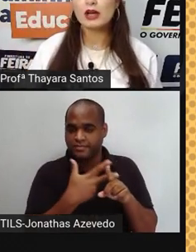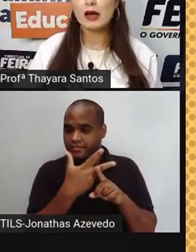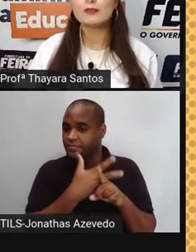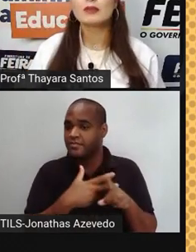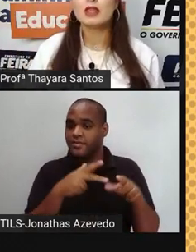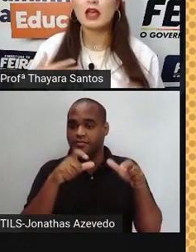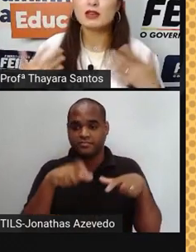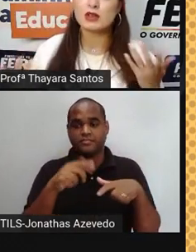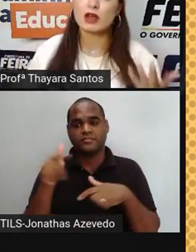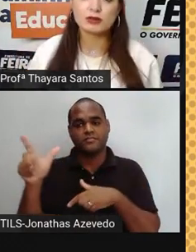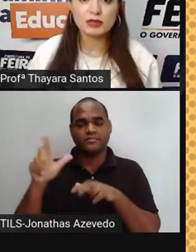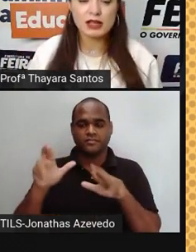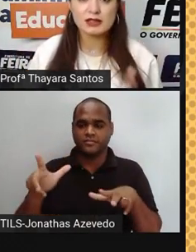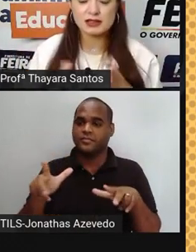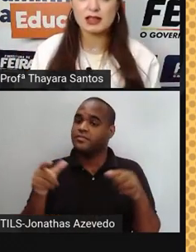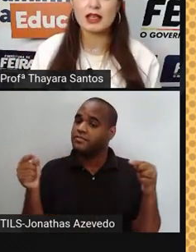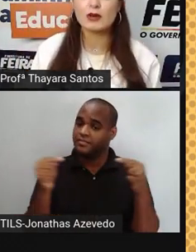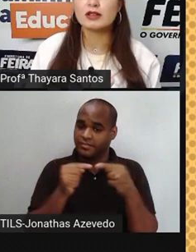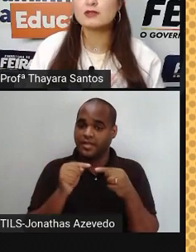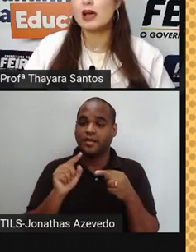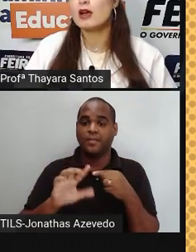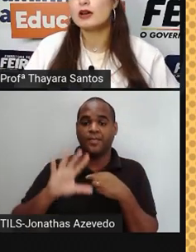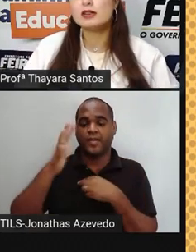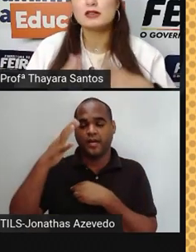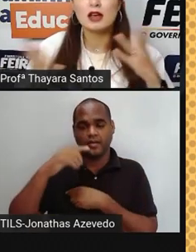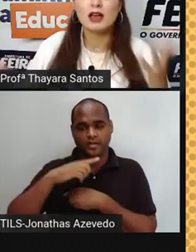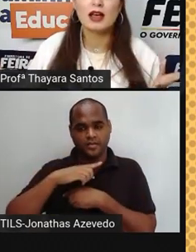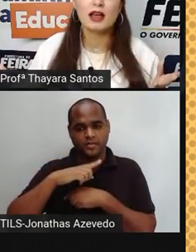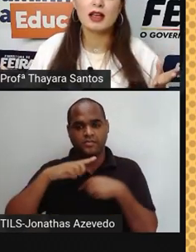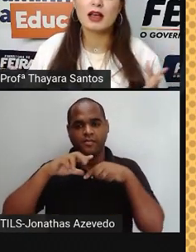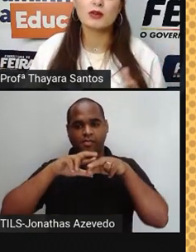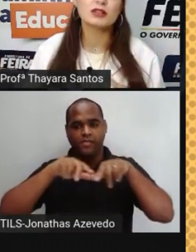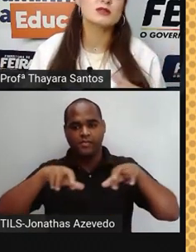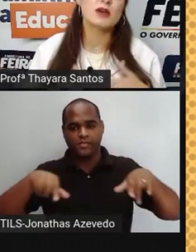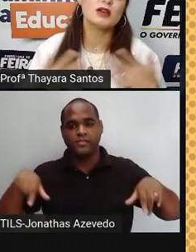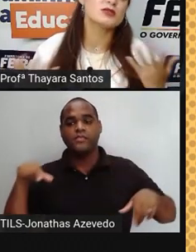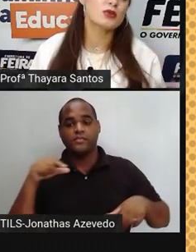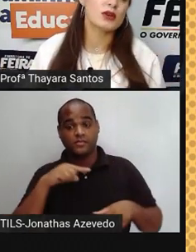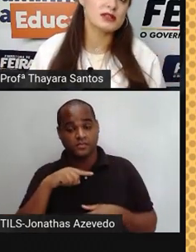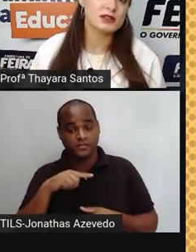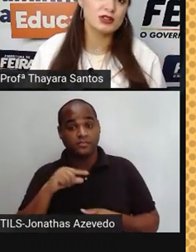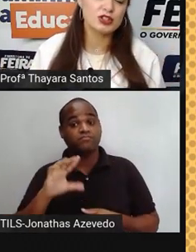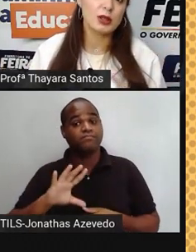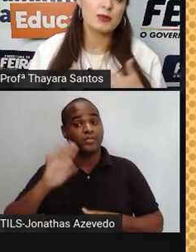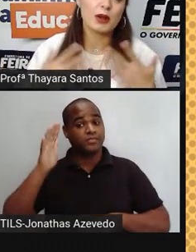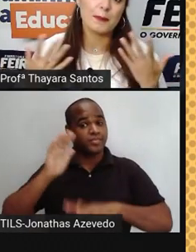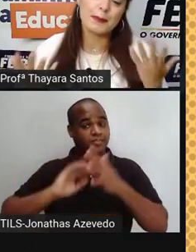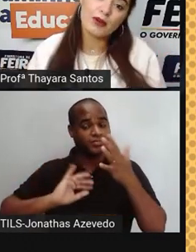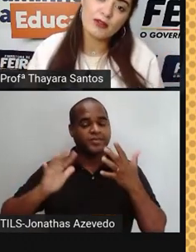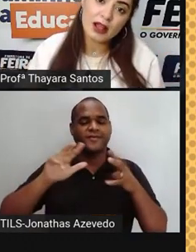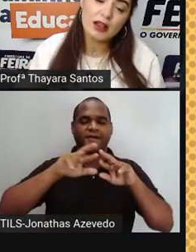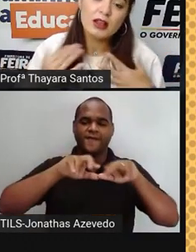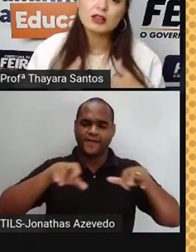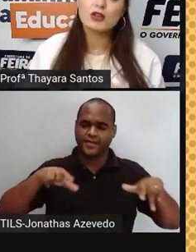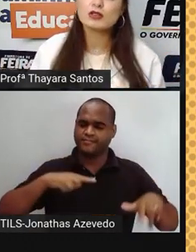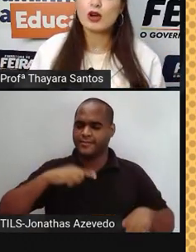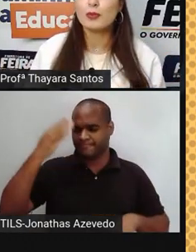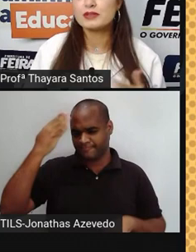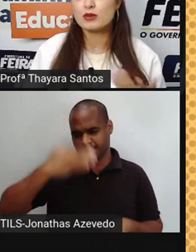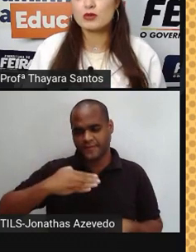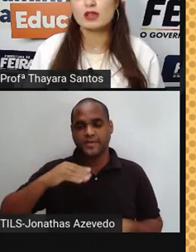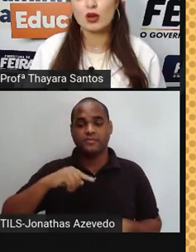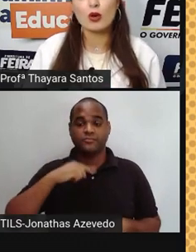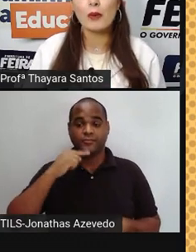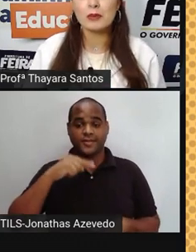lugar. E é isso que acontece. Essa daí é uma das maiores coisas que a gente tem para provar que dois